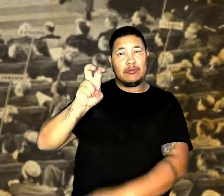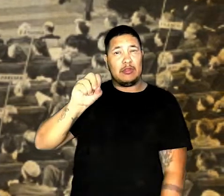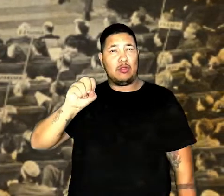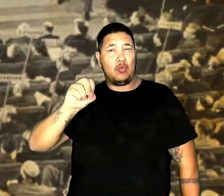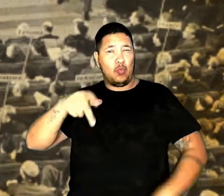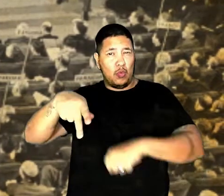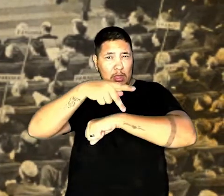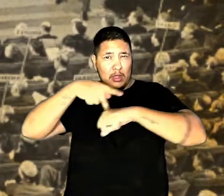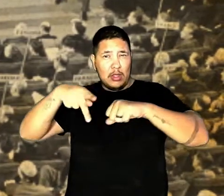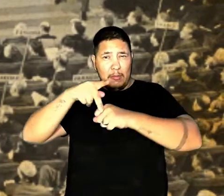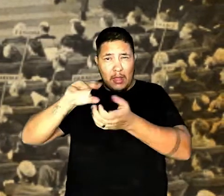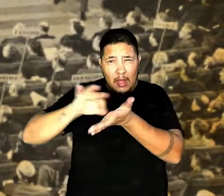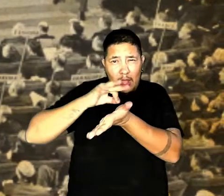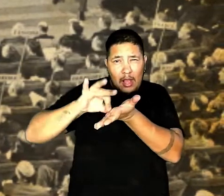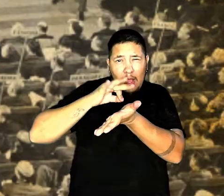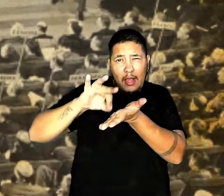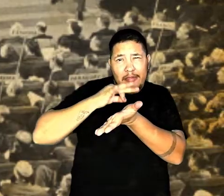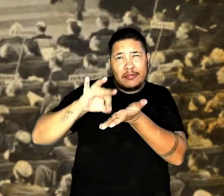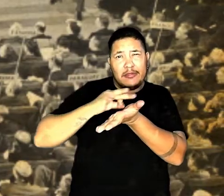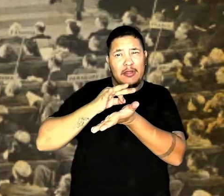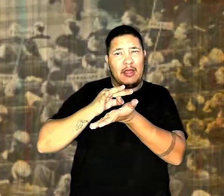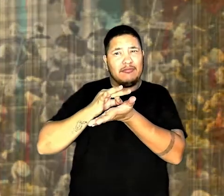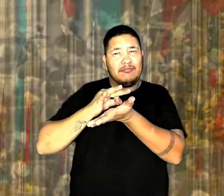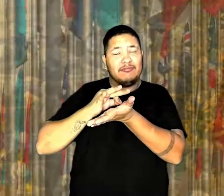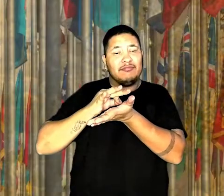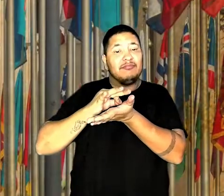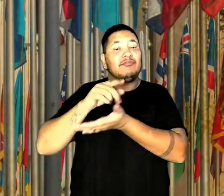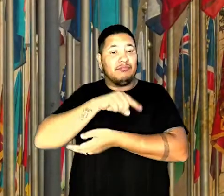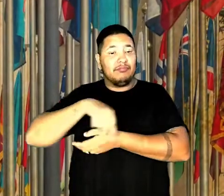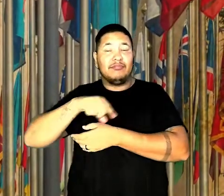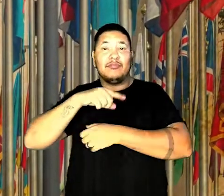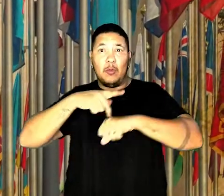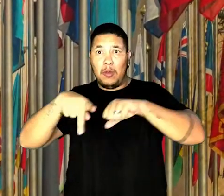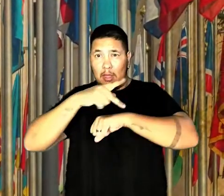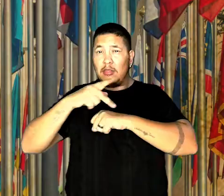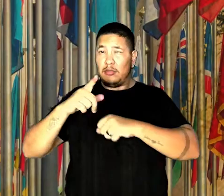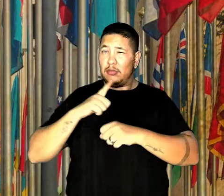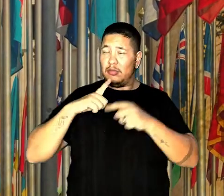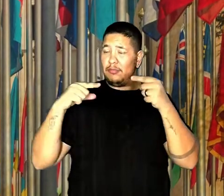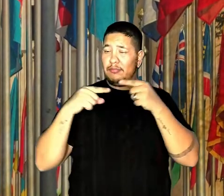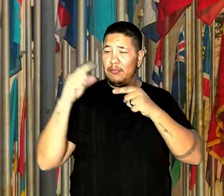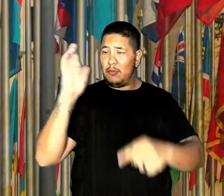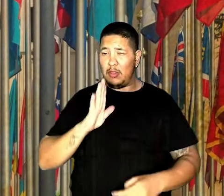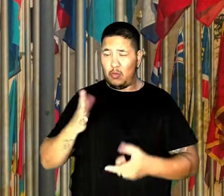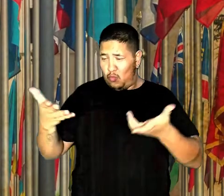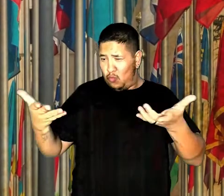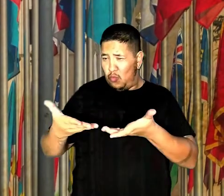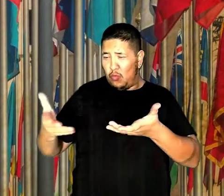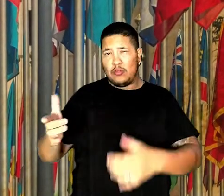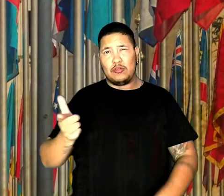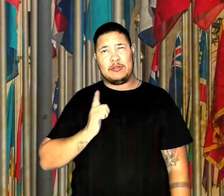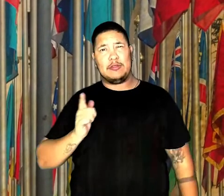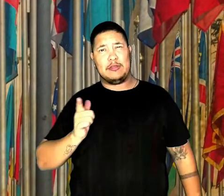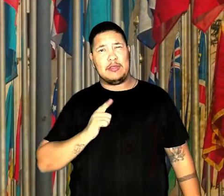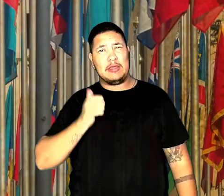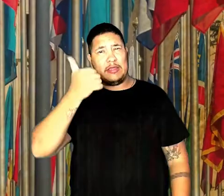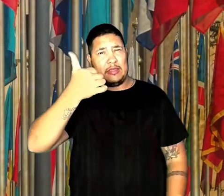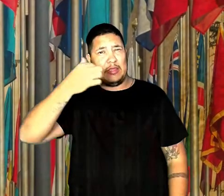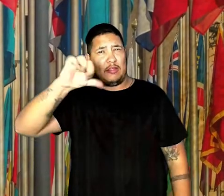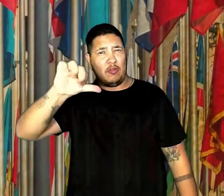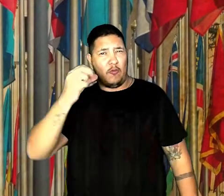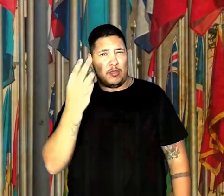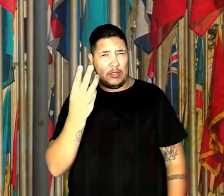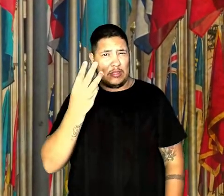50 países assinaram a Carta das Nações Unidas, entre eles, o Brasil. Atualmente, existem